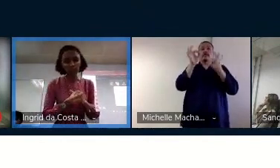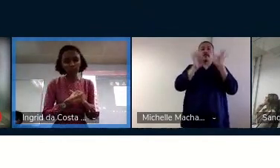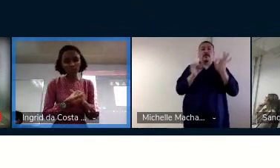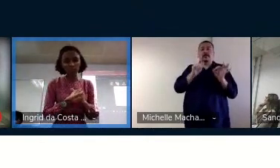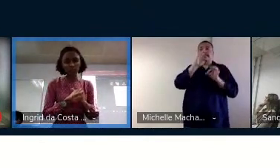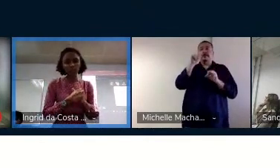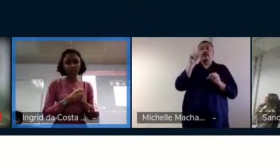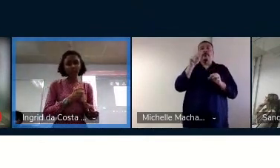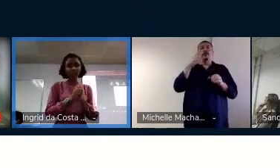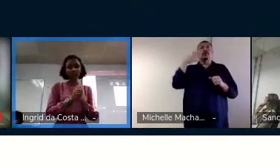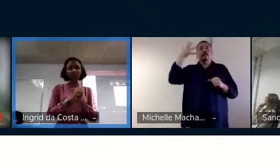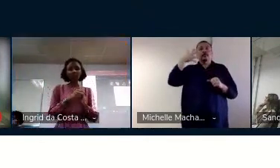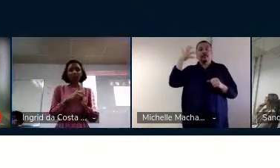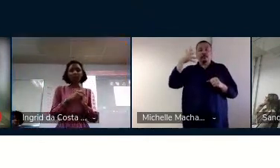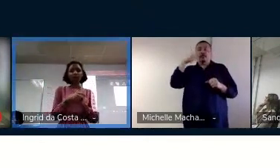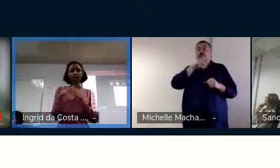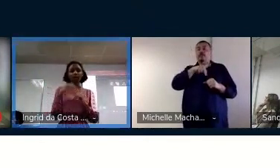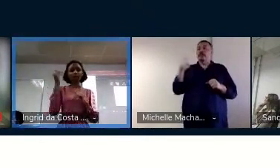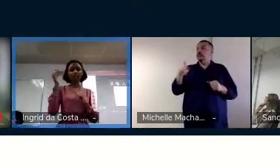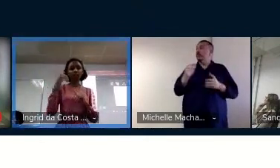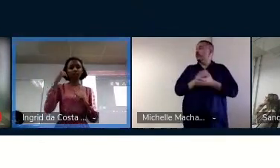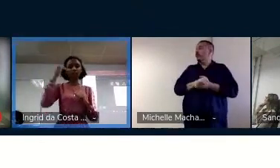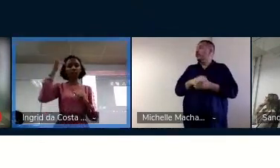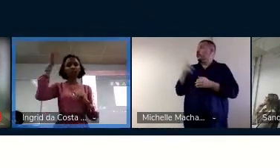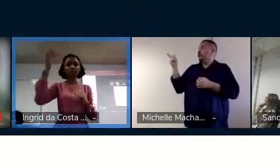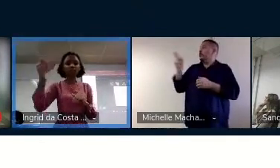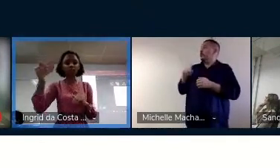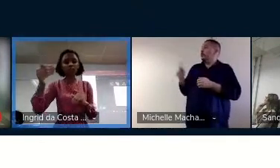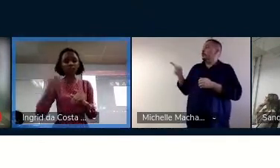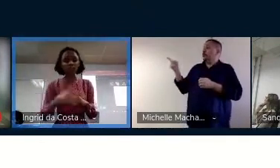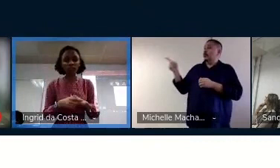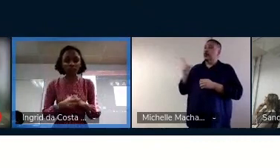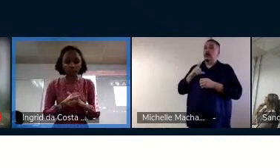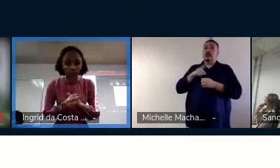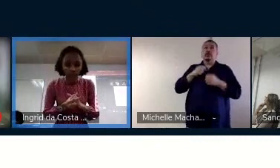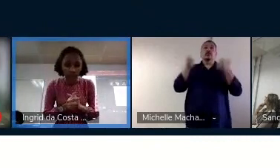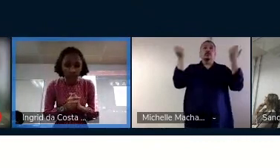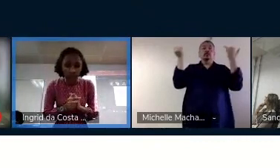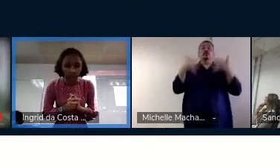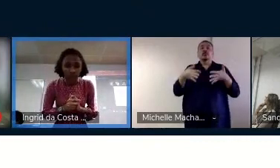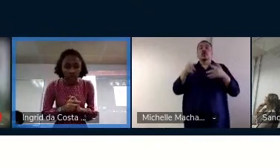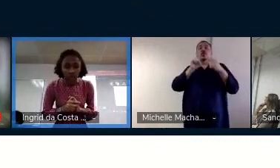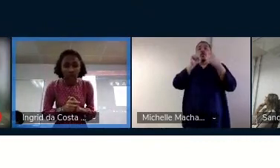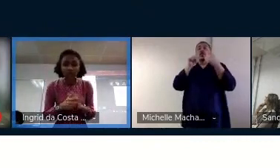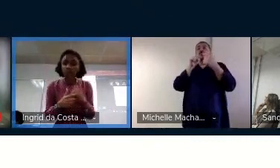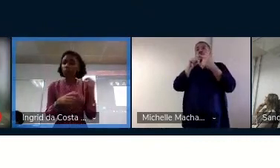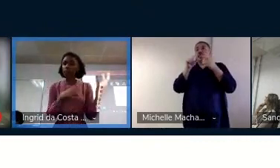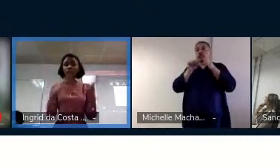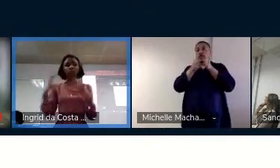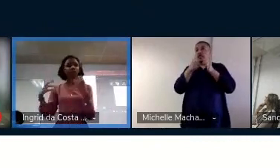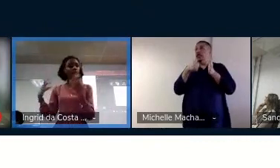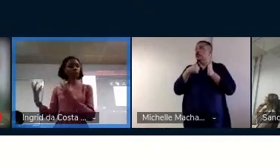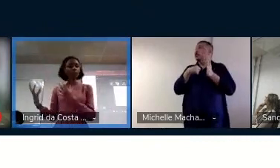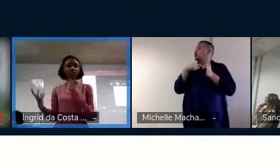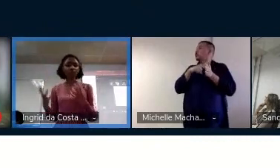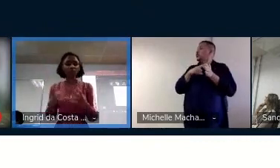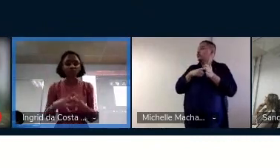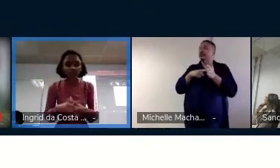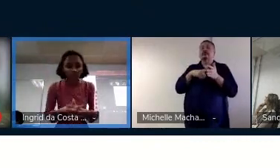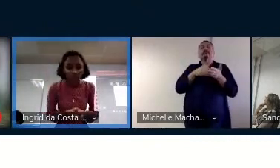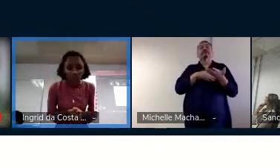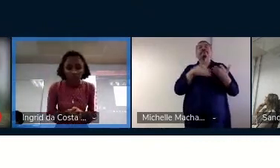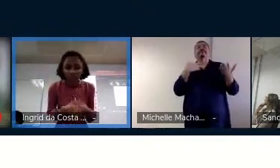a parte que a fala do professor. Aí, aqui, nesse caso, o professor está enunciando o objetivo, primeiramente. Então, ele começa de uma forma